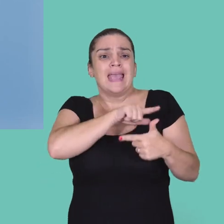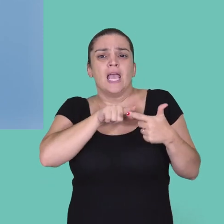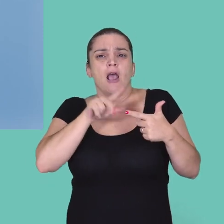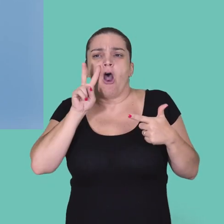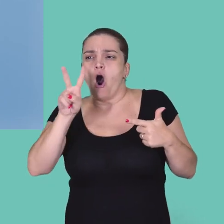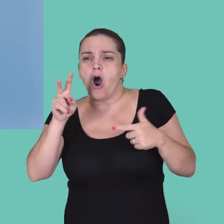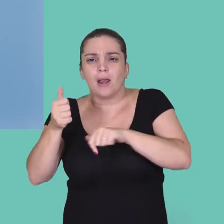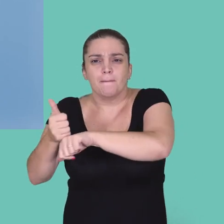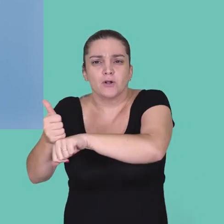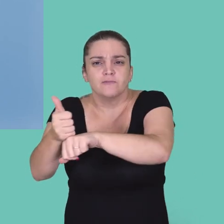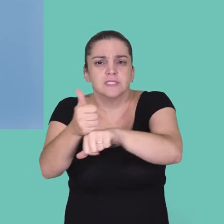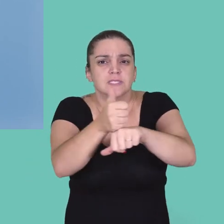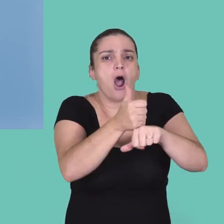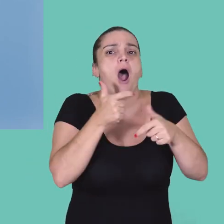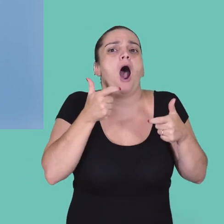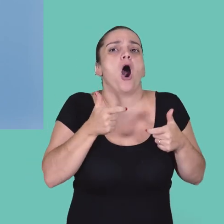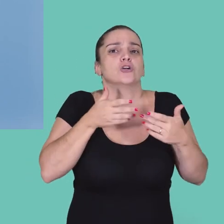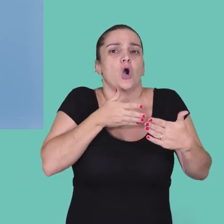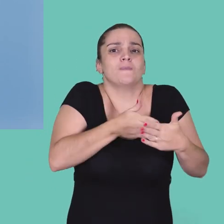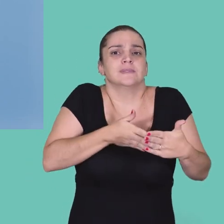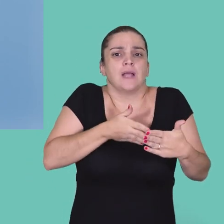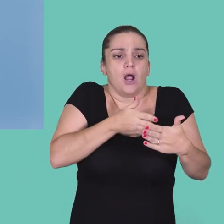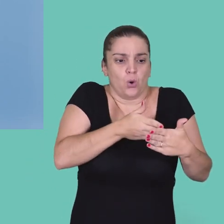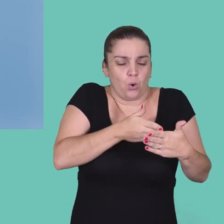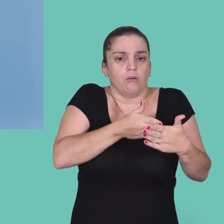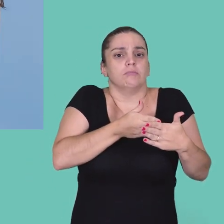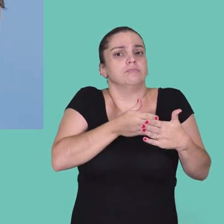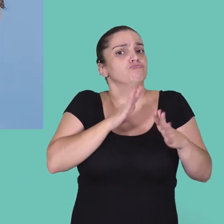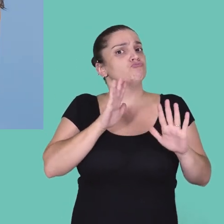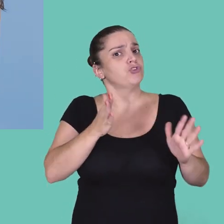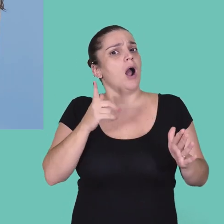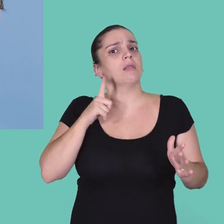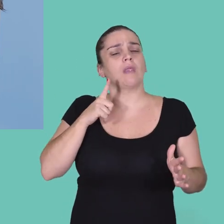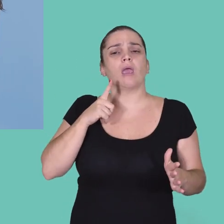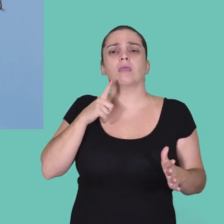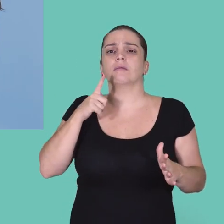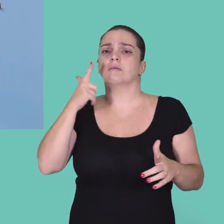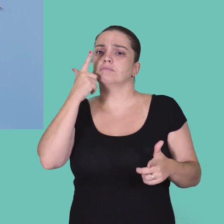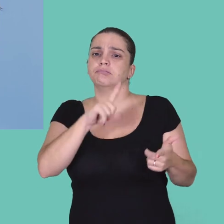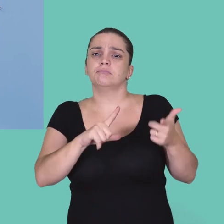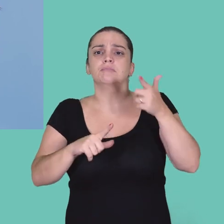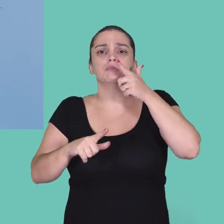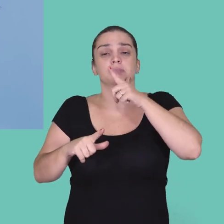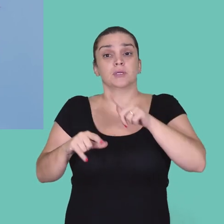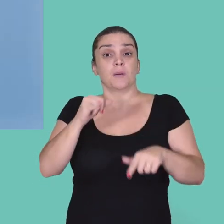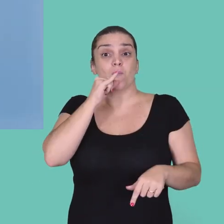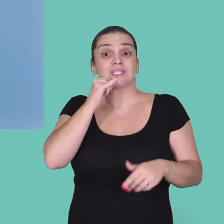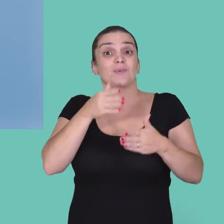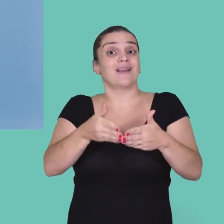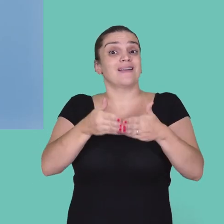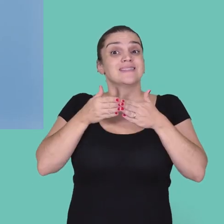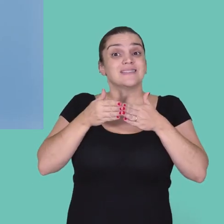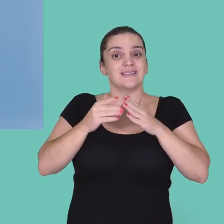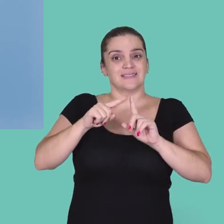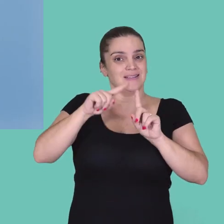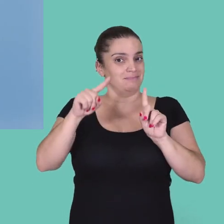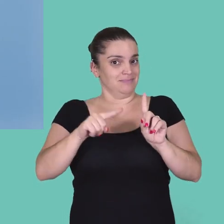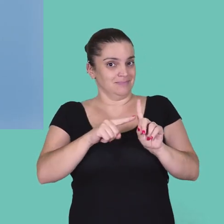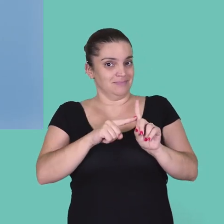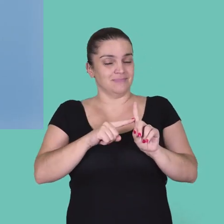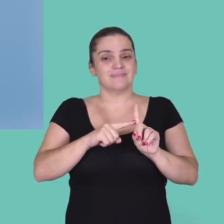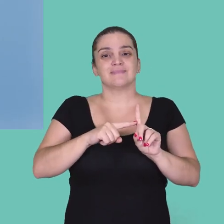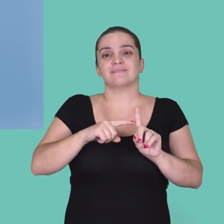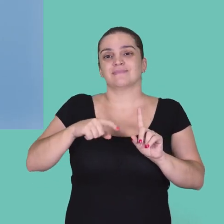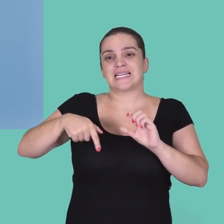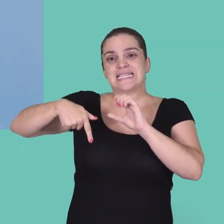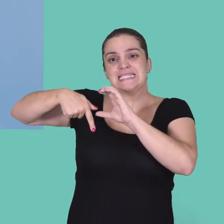carreira. Olhar para as carreiras e ver onde é que estão esses obstáculos. Então, já tivemos alguns pequenos ganhos. Um desses pequenos ganhos é